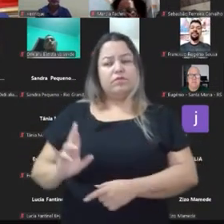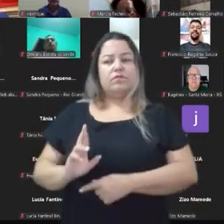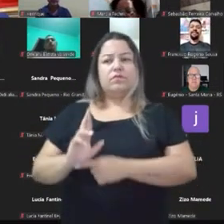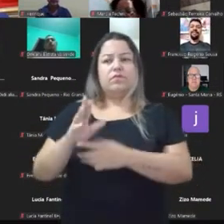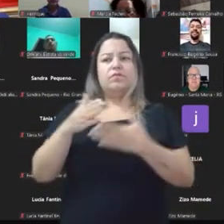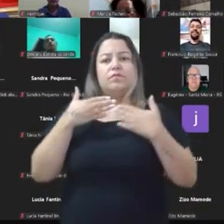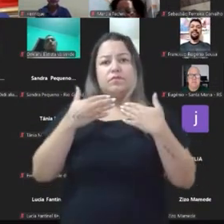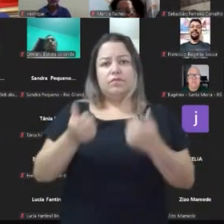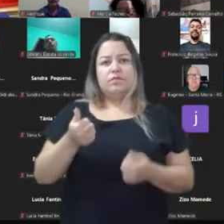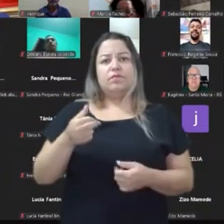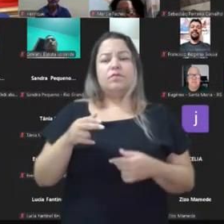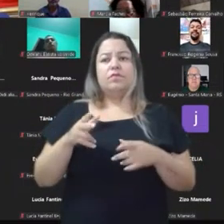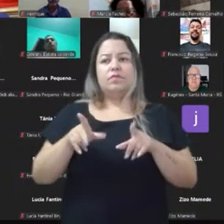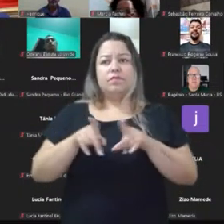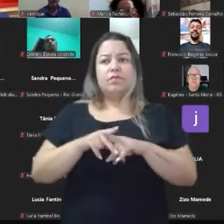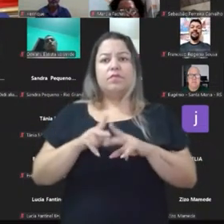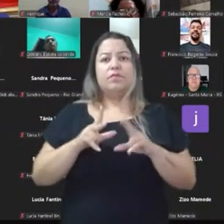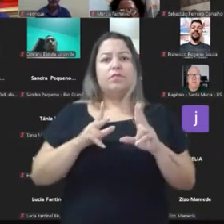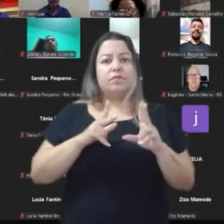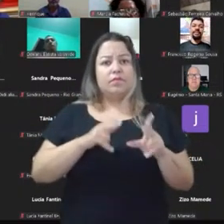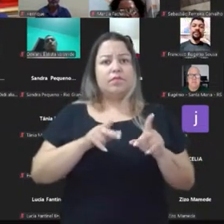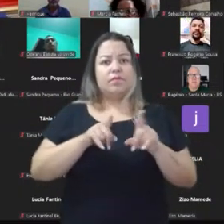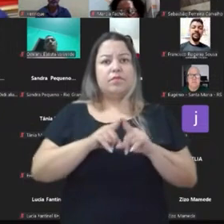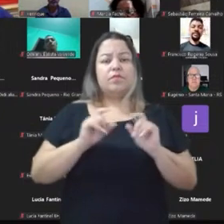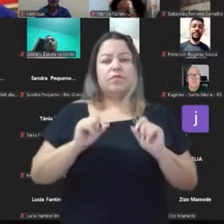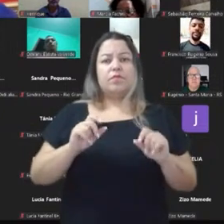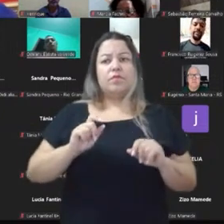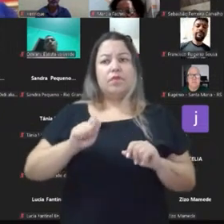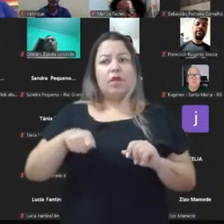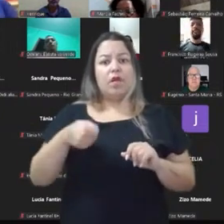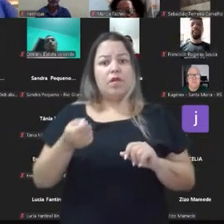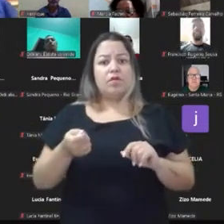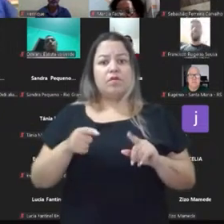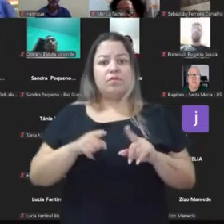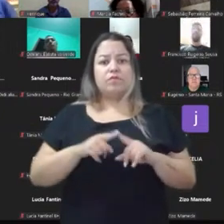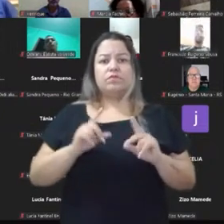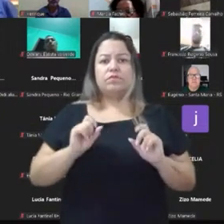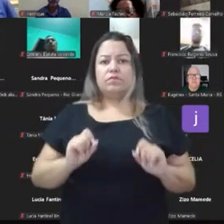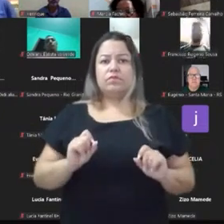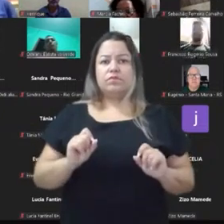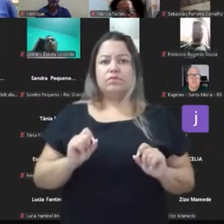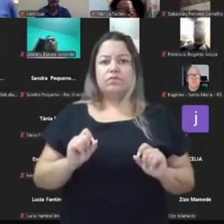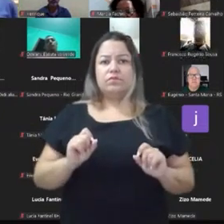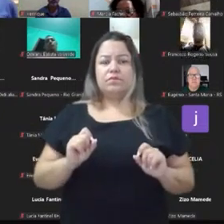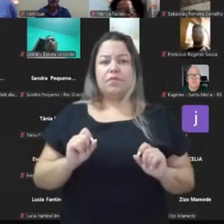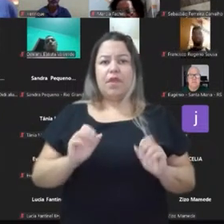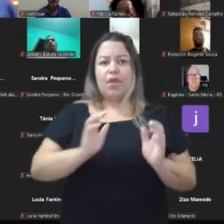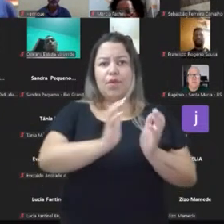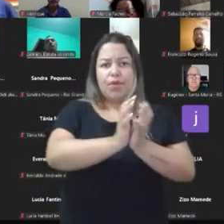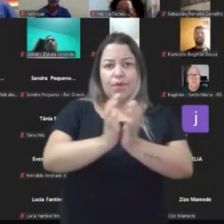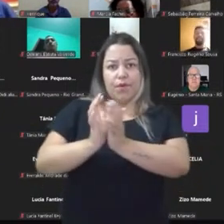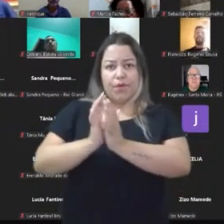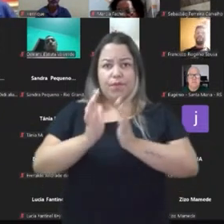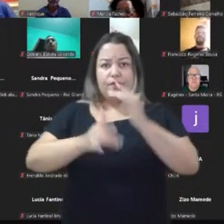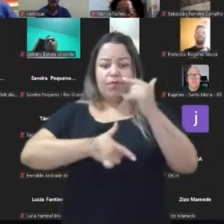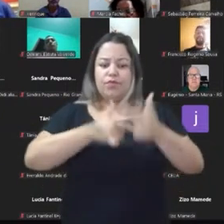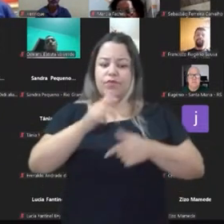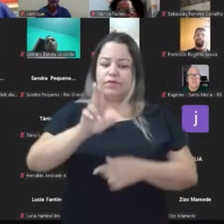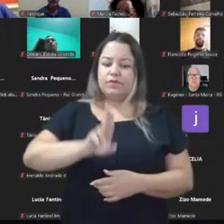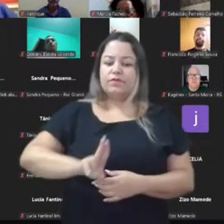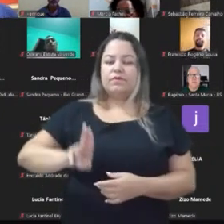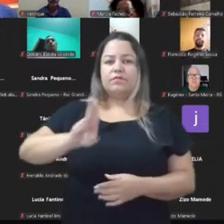comum, esse símbolo maior que a gente quer construir como expressão da classe trabalhadora. Então, acho que utilizar